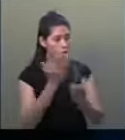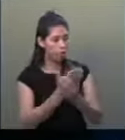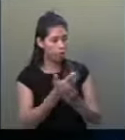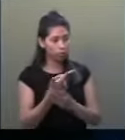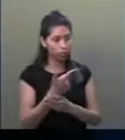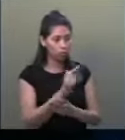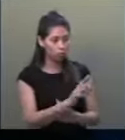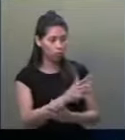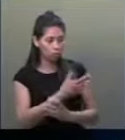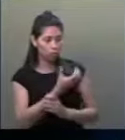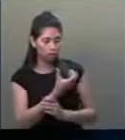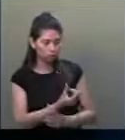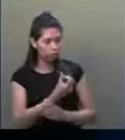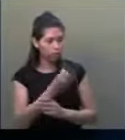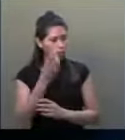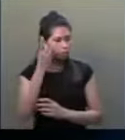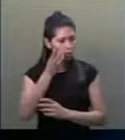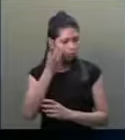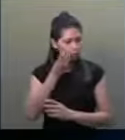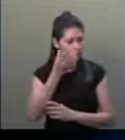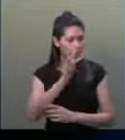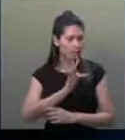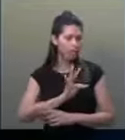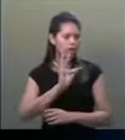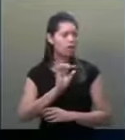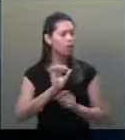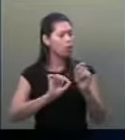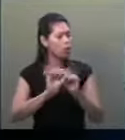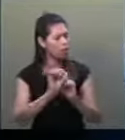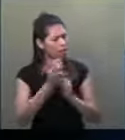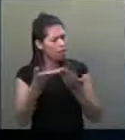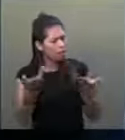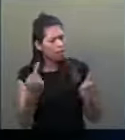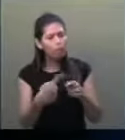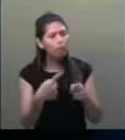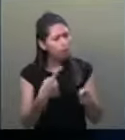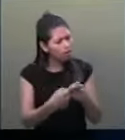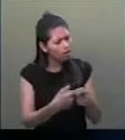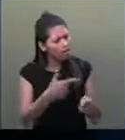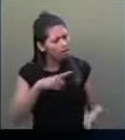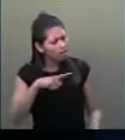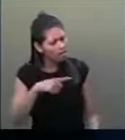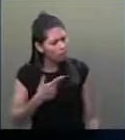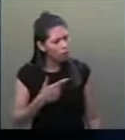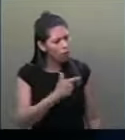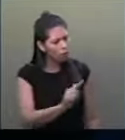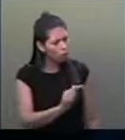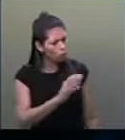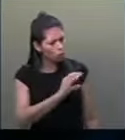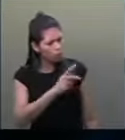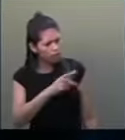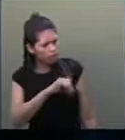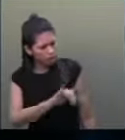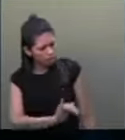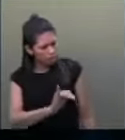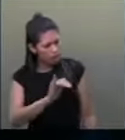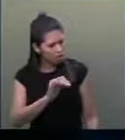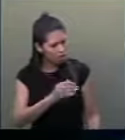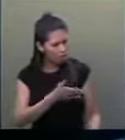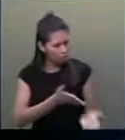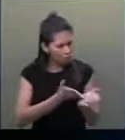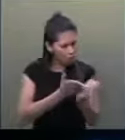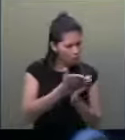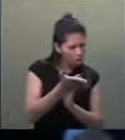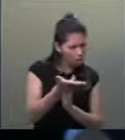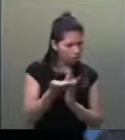deputados federais, porque divergiram da maioria da CPI, é um caminho